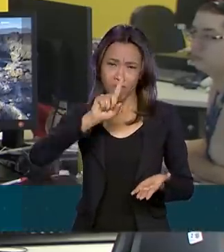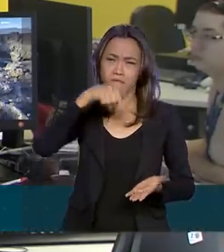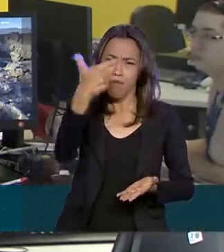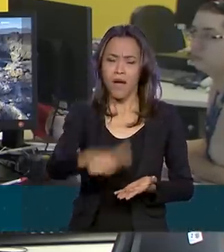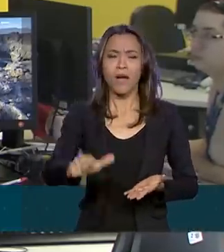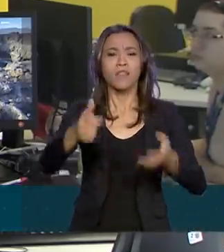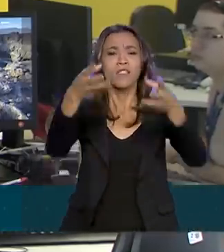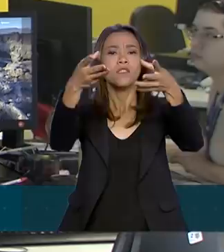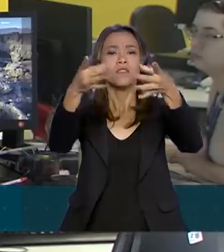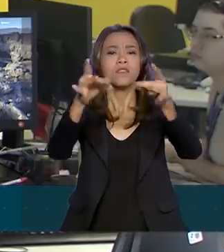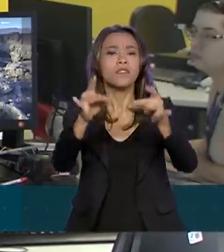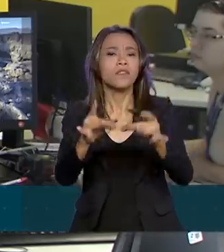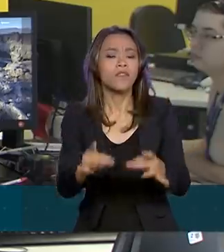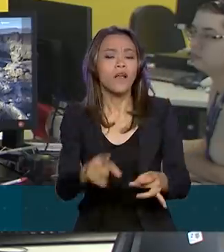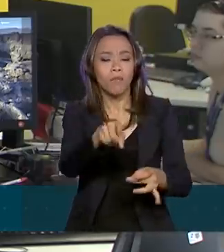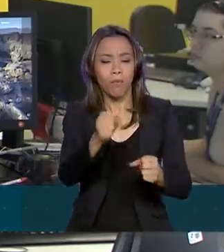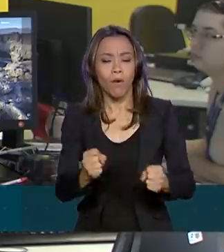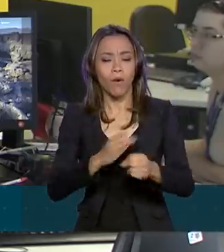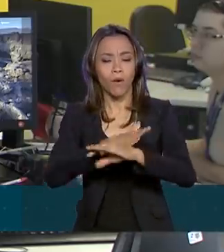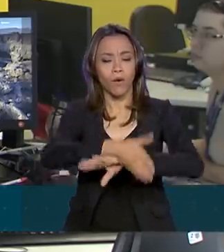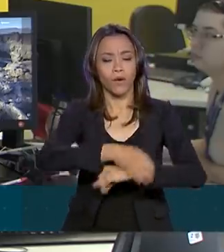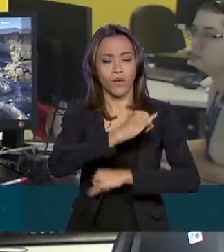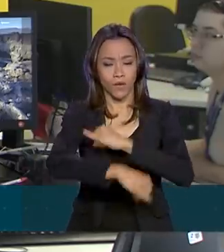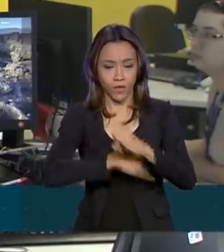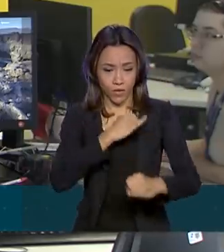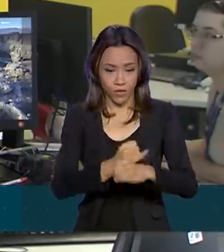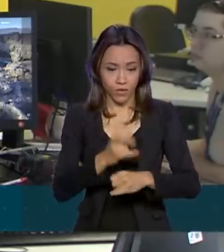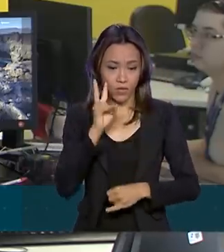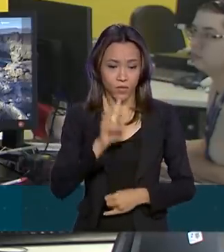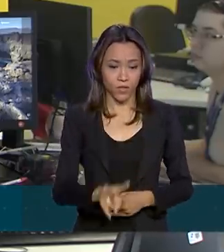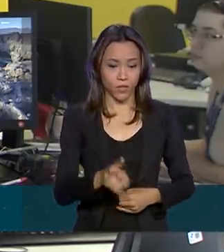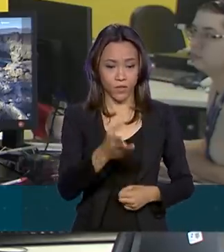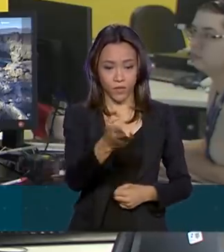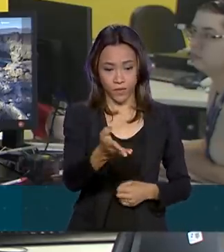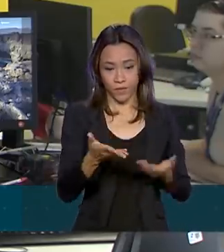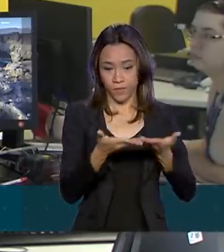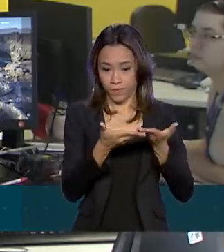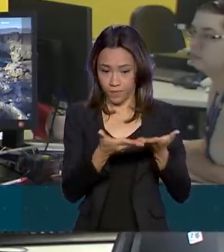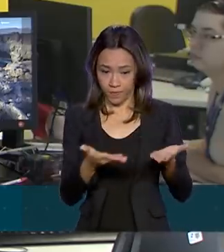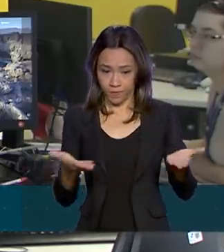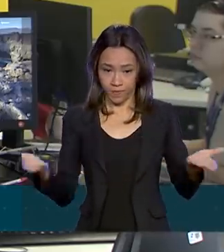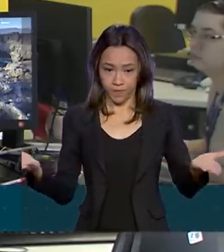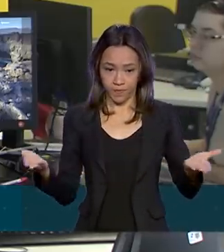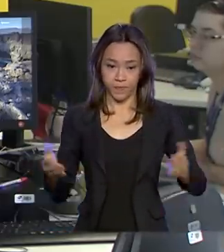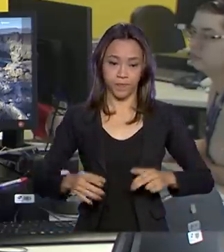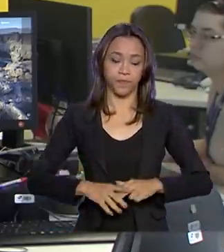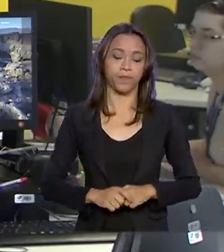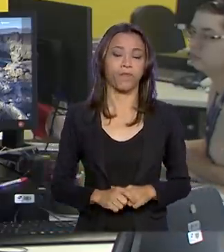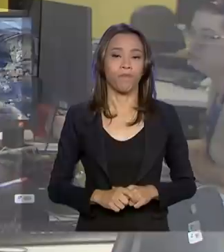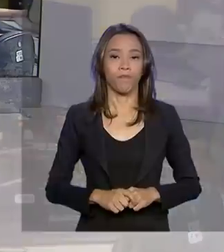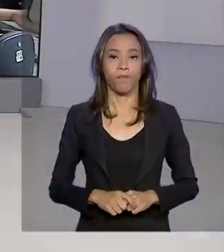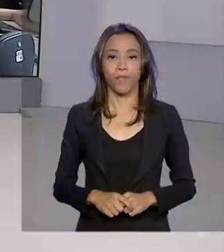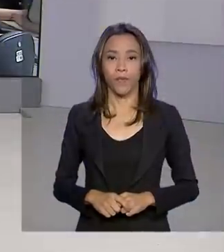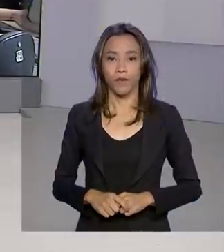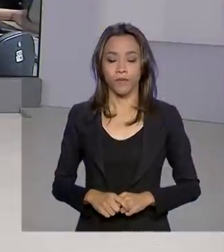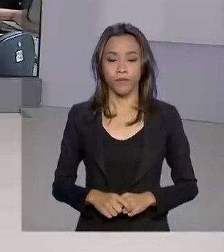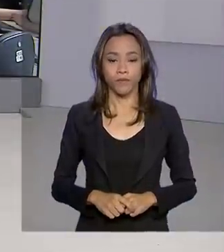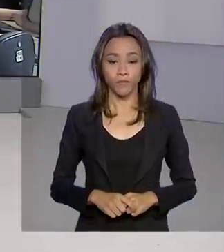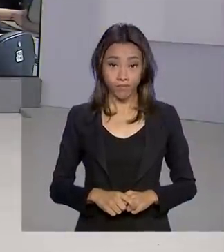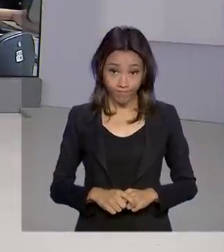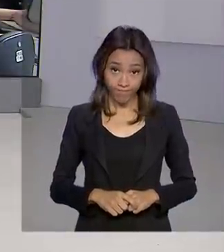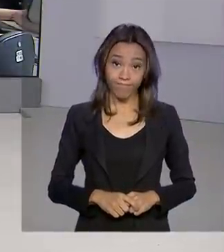negociação podem ser obtidas no site Papo Reto da Febraban, a Federação Brasileira dos Bancos. Voltamos com você, Renata.